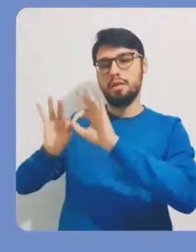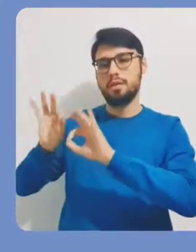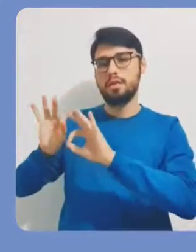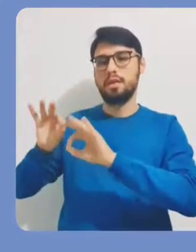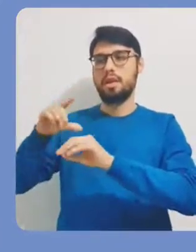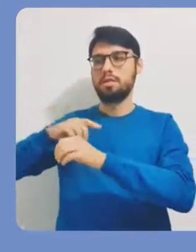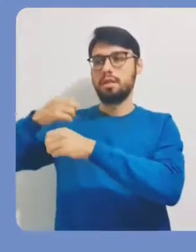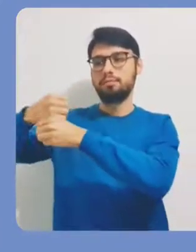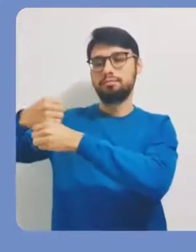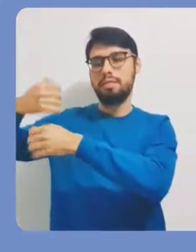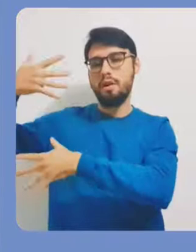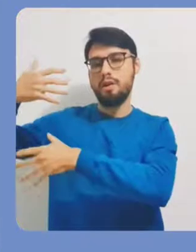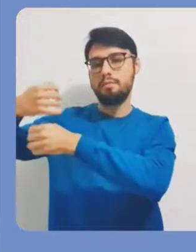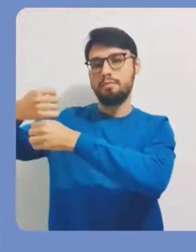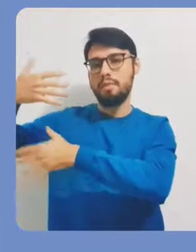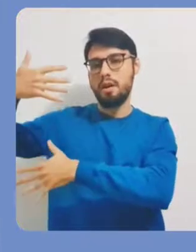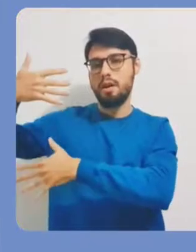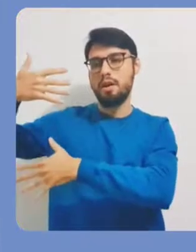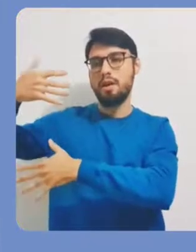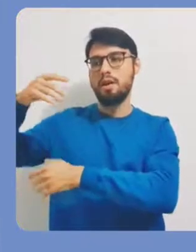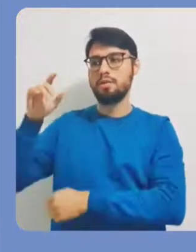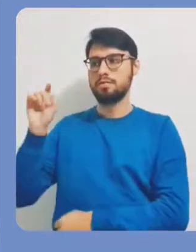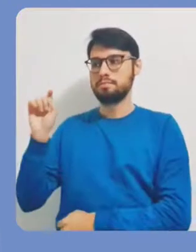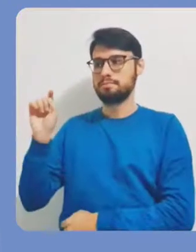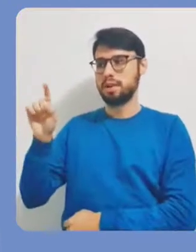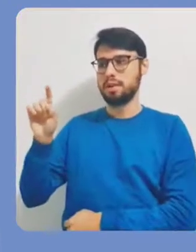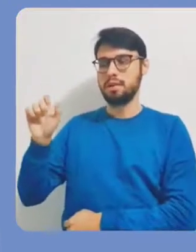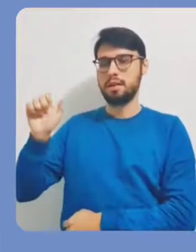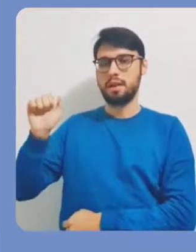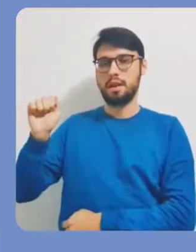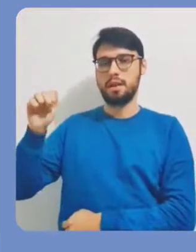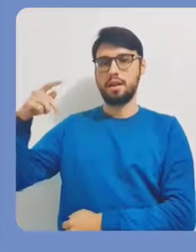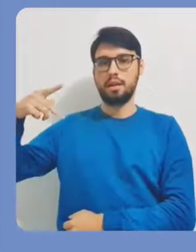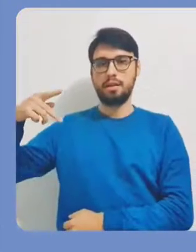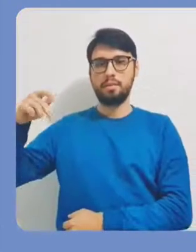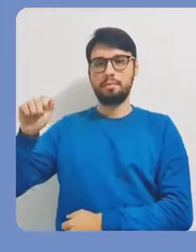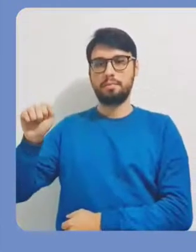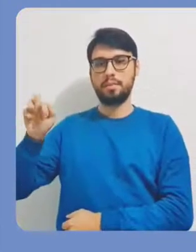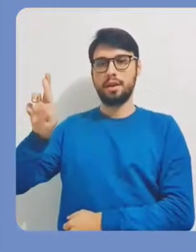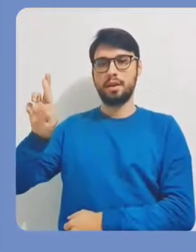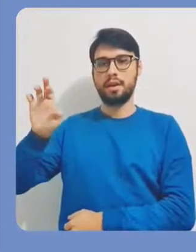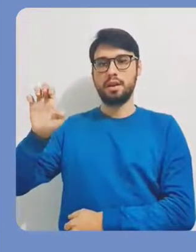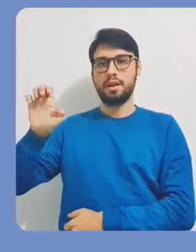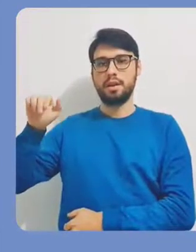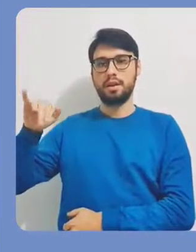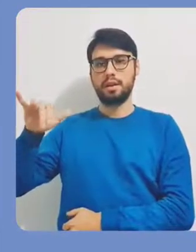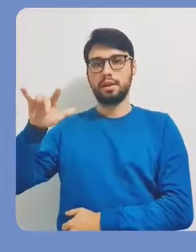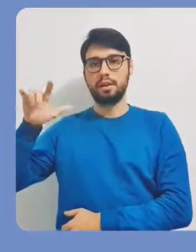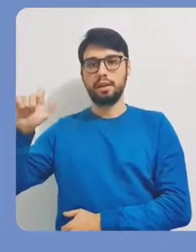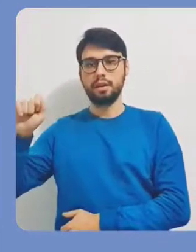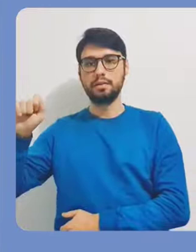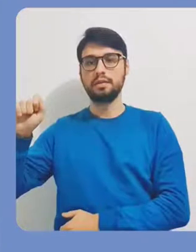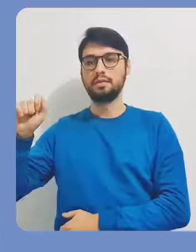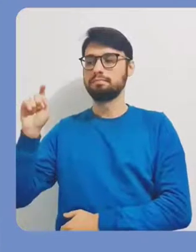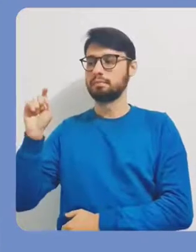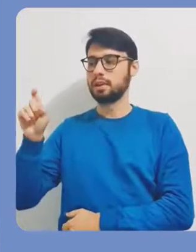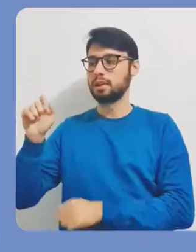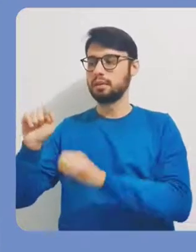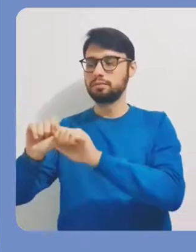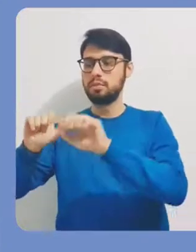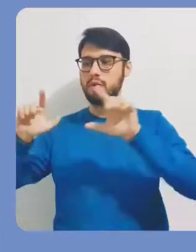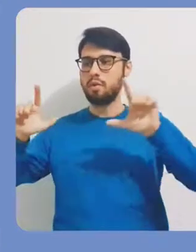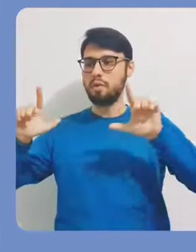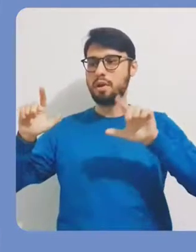fazer todas essas configurações que eu mencionei anteriormente, a gente aqui no menu lateral vai clicar na opção aparência